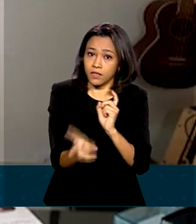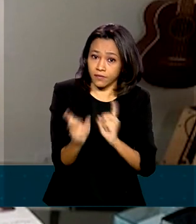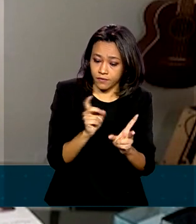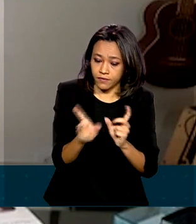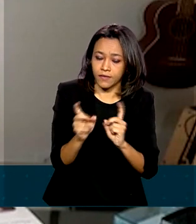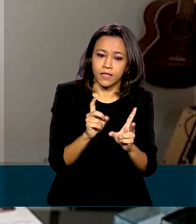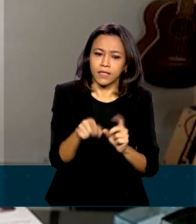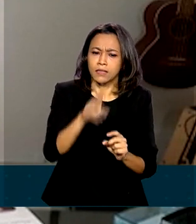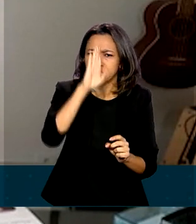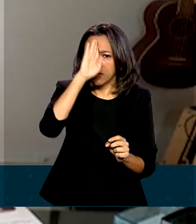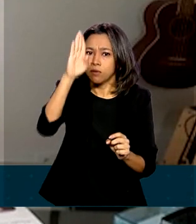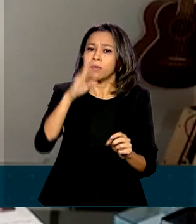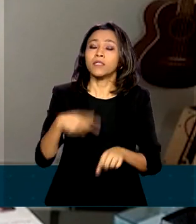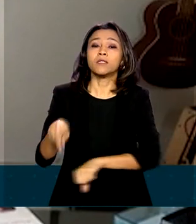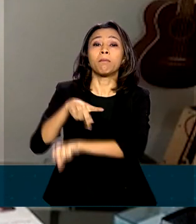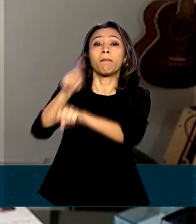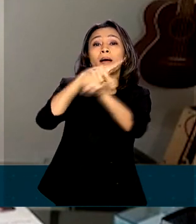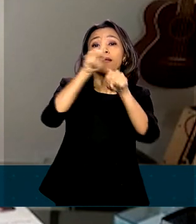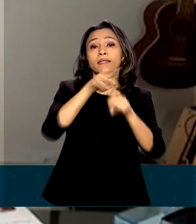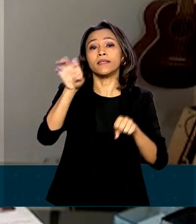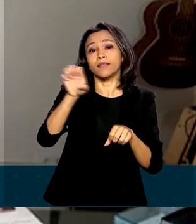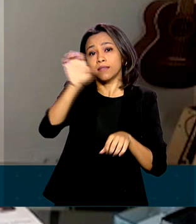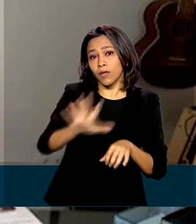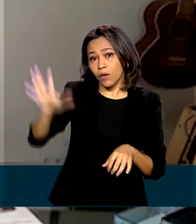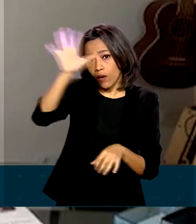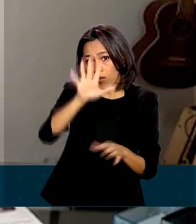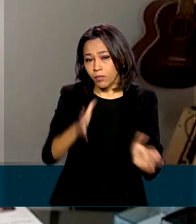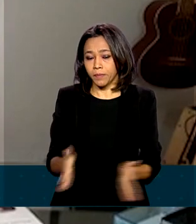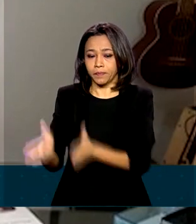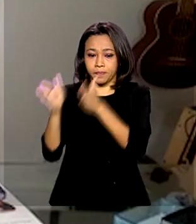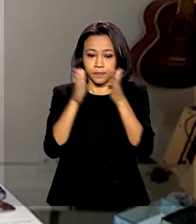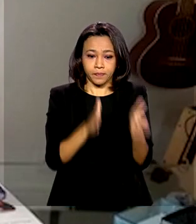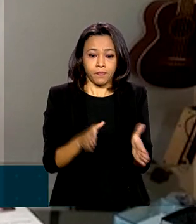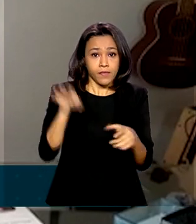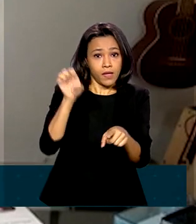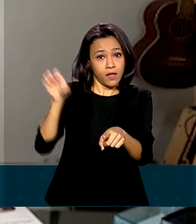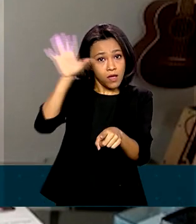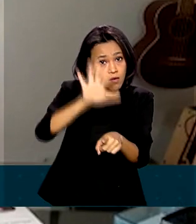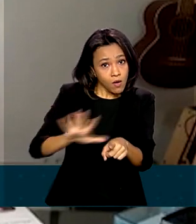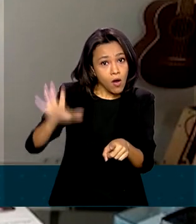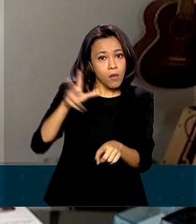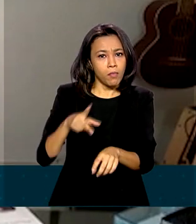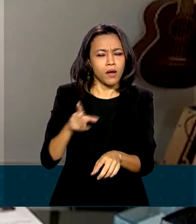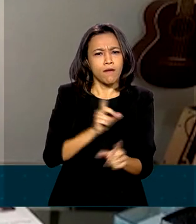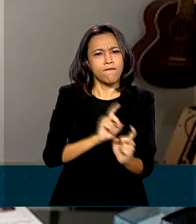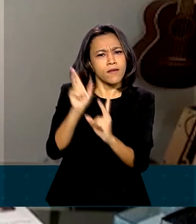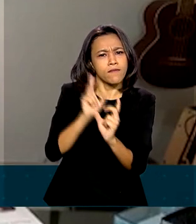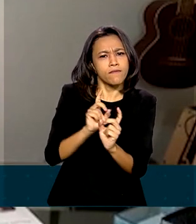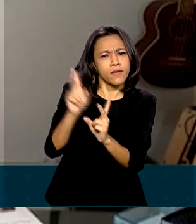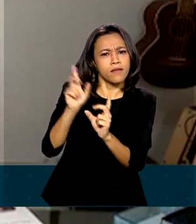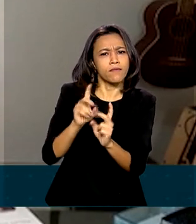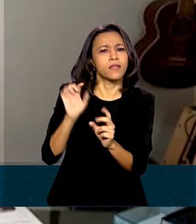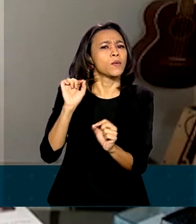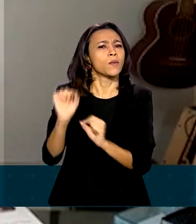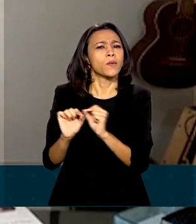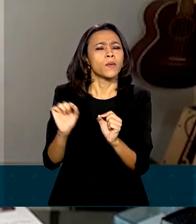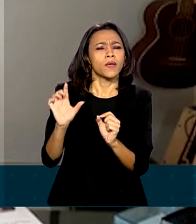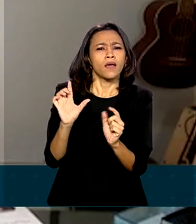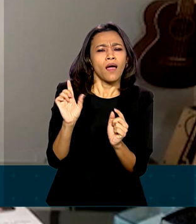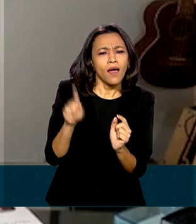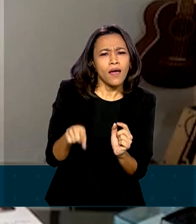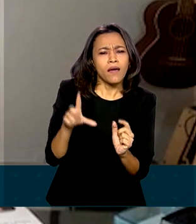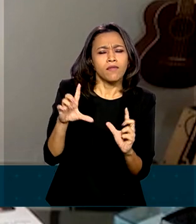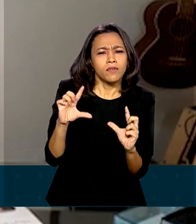vendas para países europeus. O aumento da Europa pode ser principalmente atribuído a uma base pequena nas